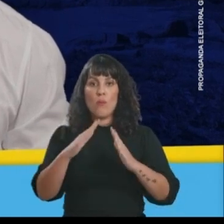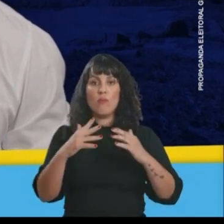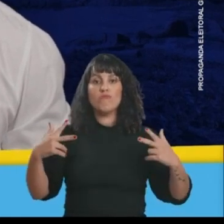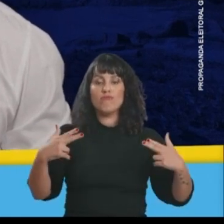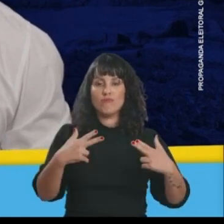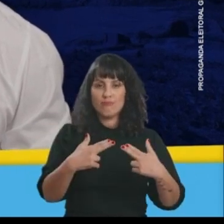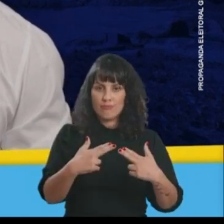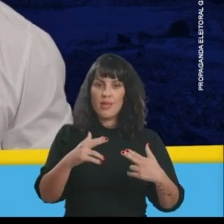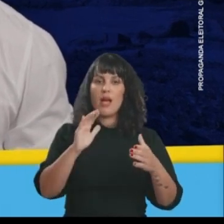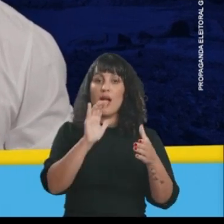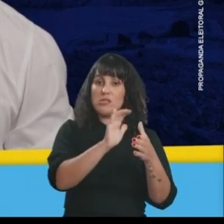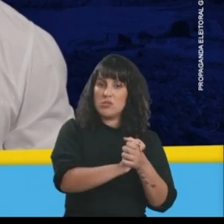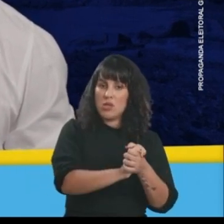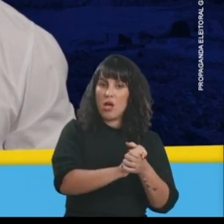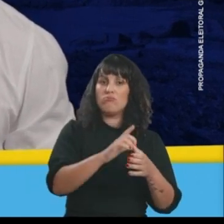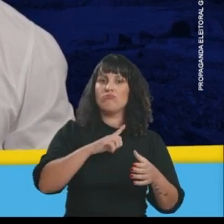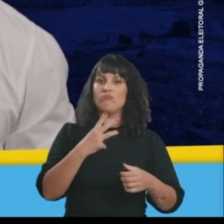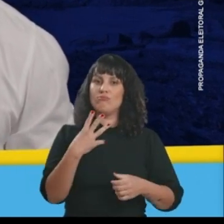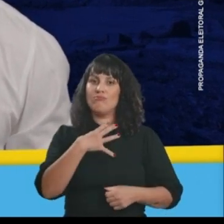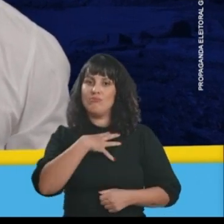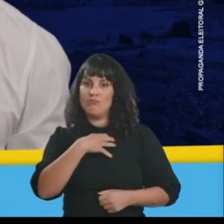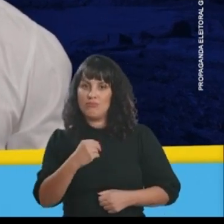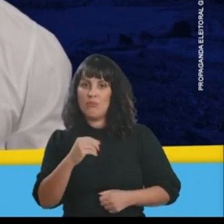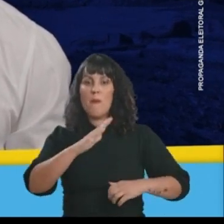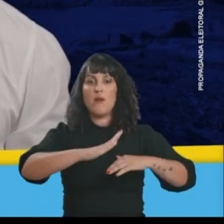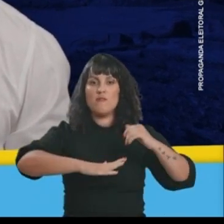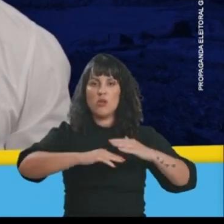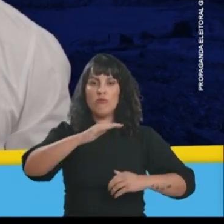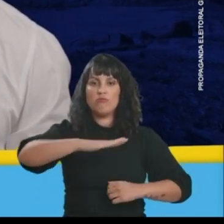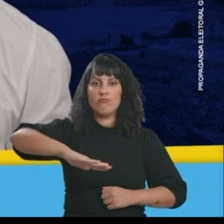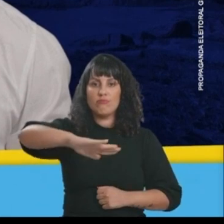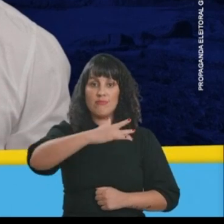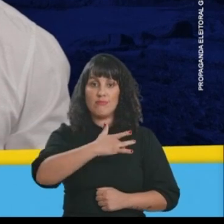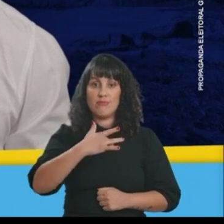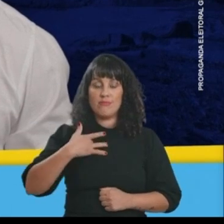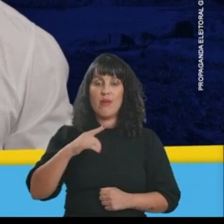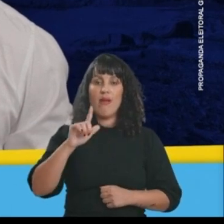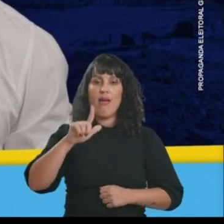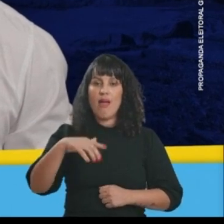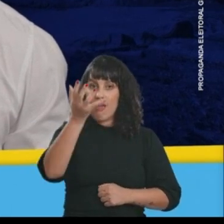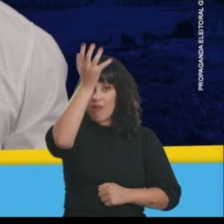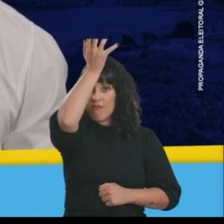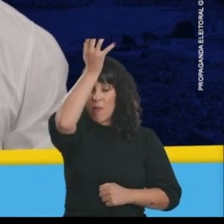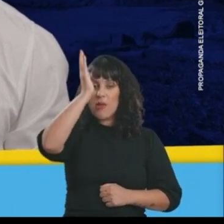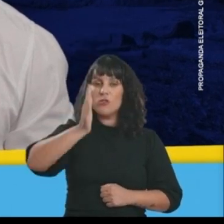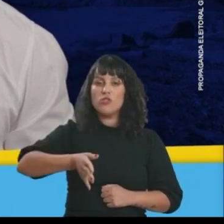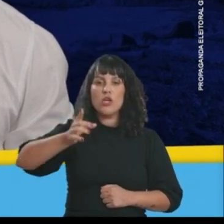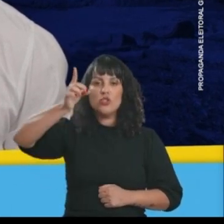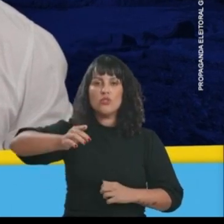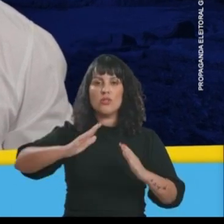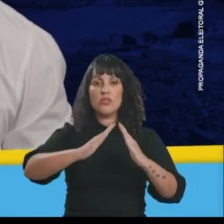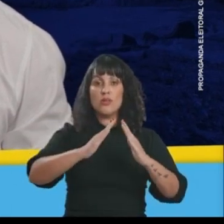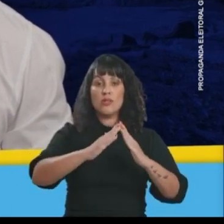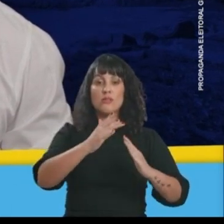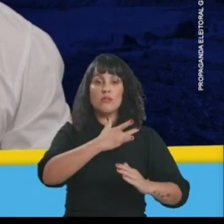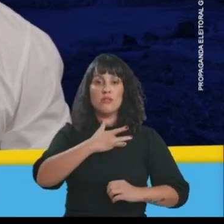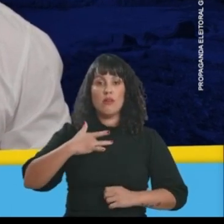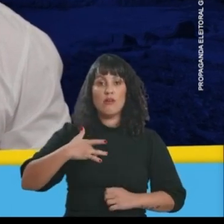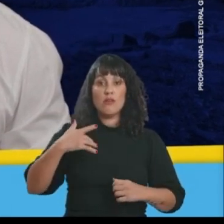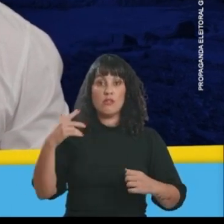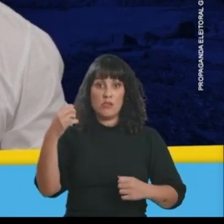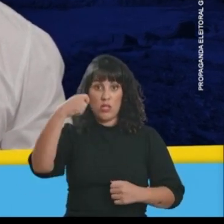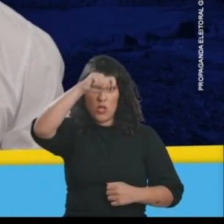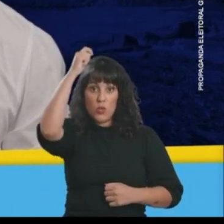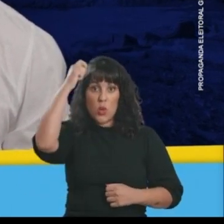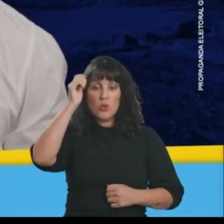na região da Grande São Pedro. Sou casado e pai de três filhos. Sou profissional da área da saúde. Enfermeiro. Fui diretor da Unidade de Saúde de Santo